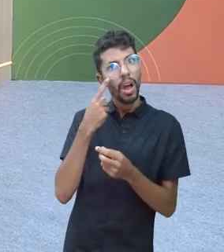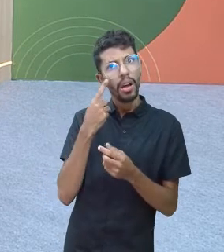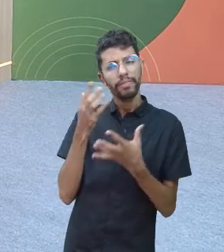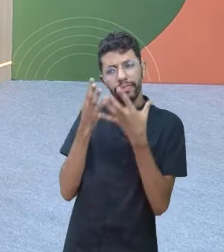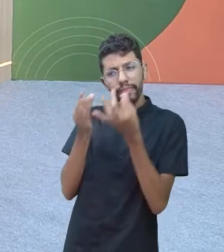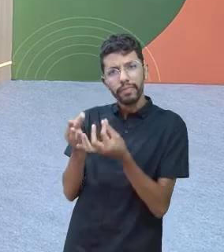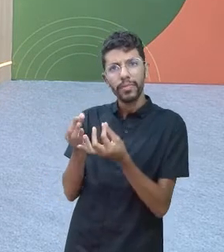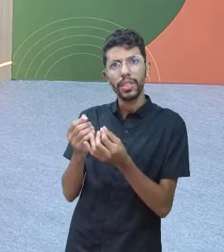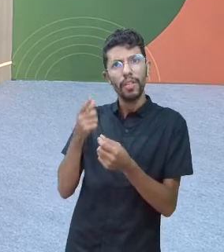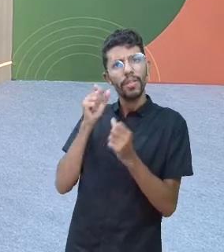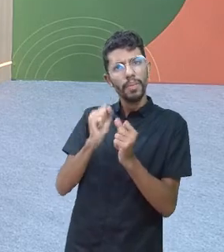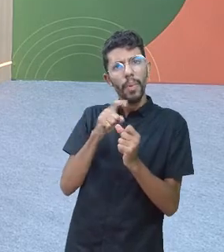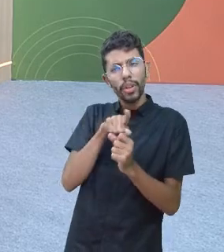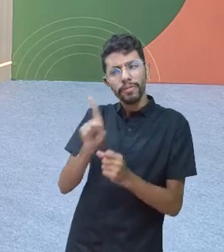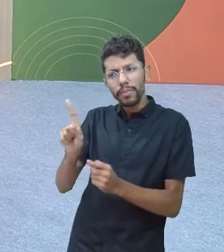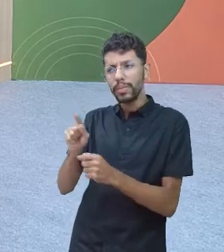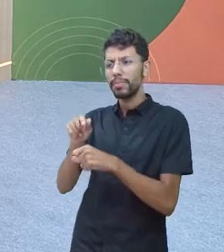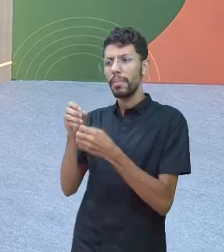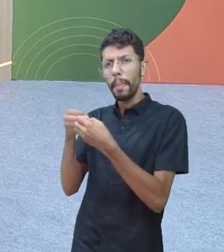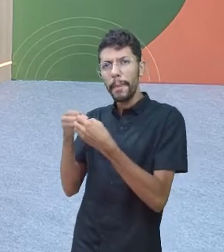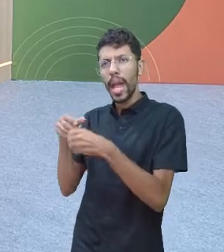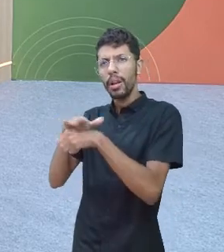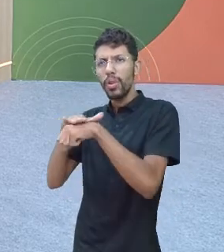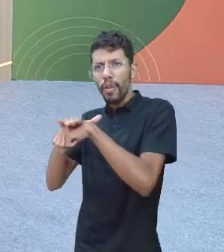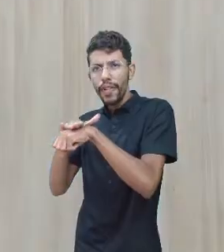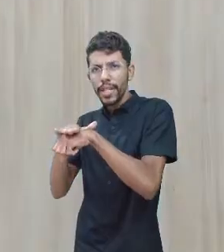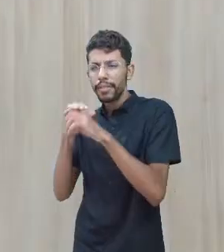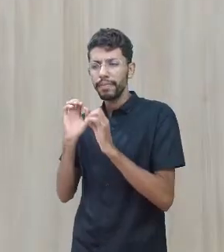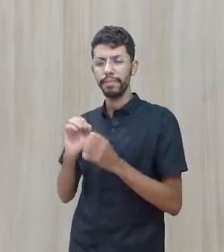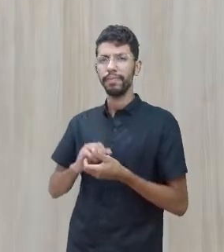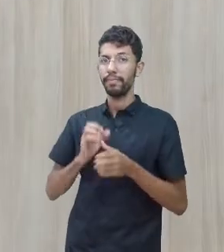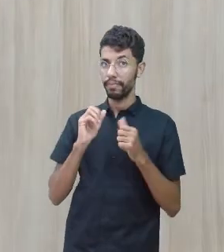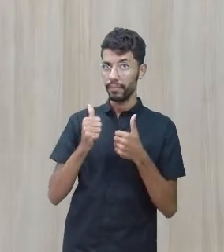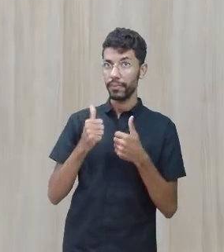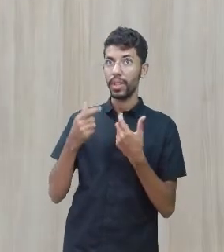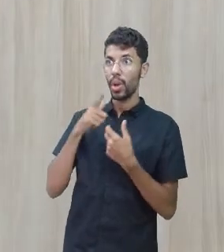chega perto, conversa. Vamos para mais um, tá?